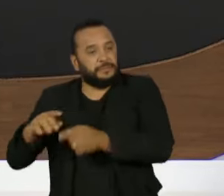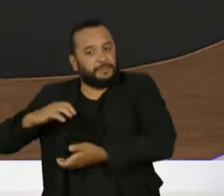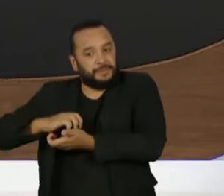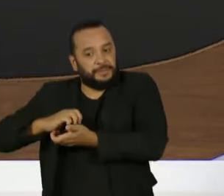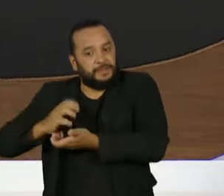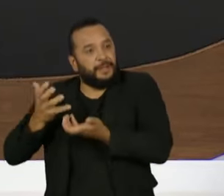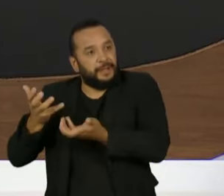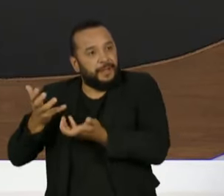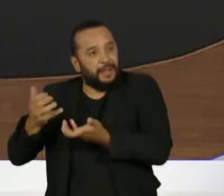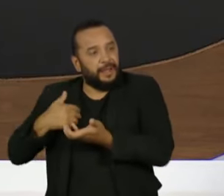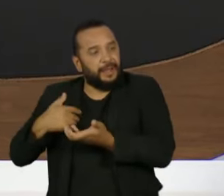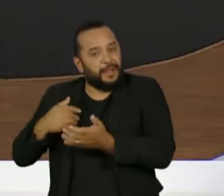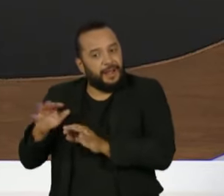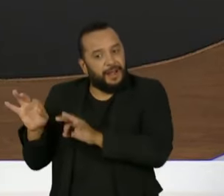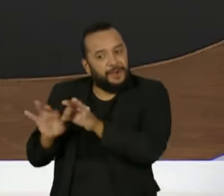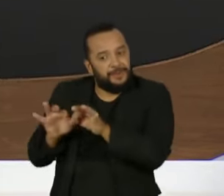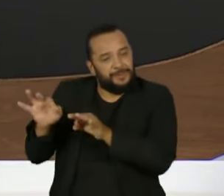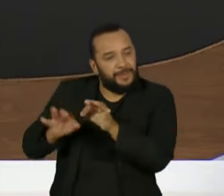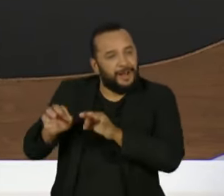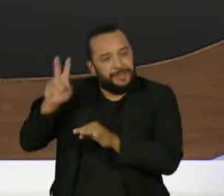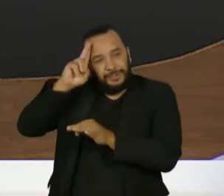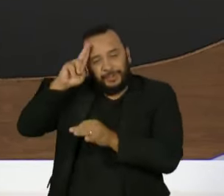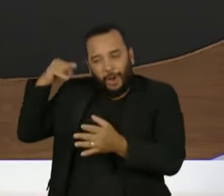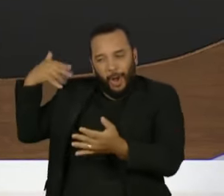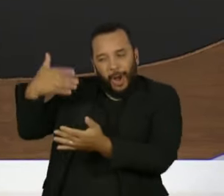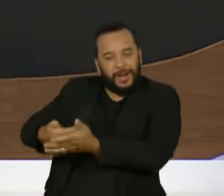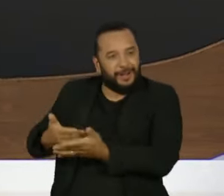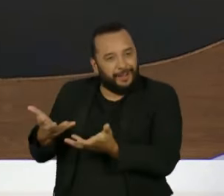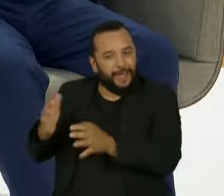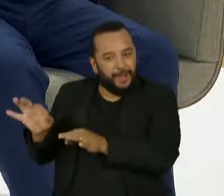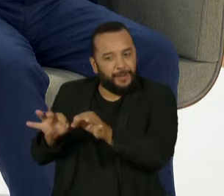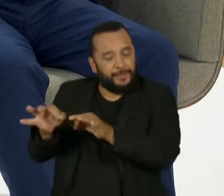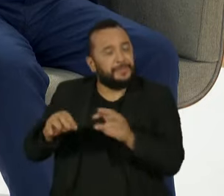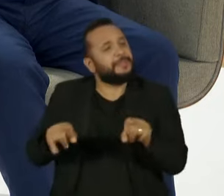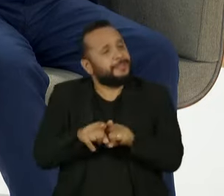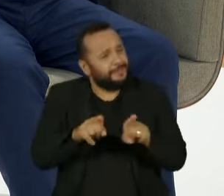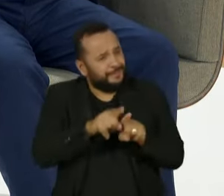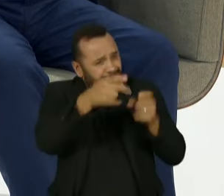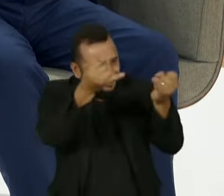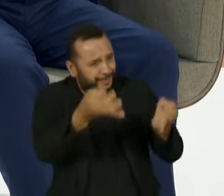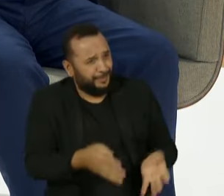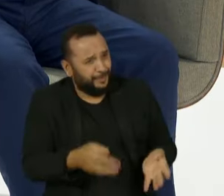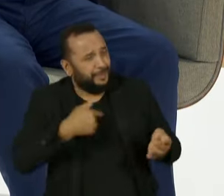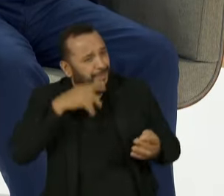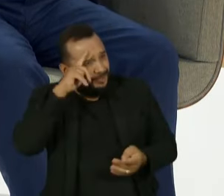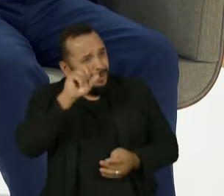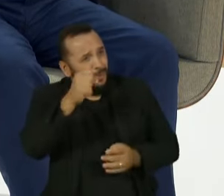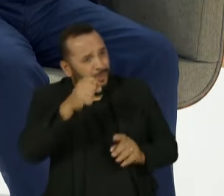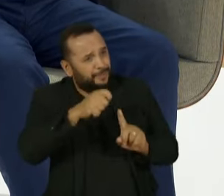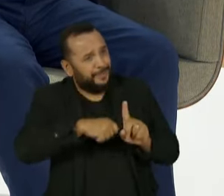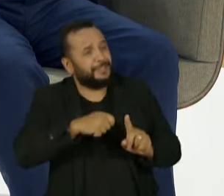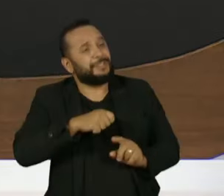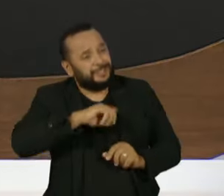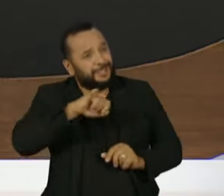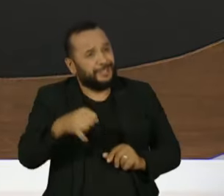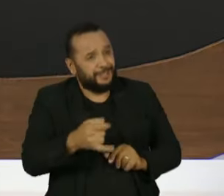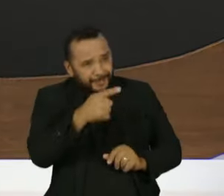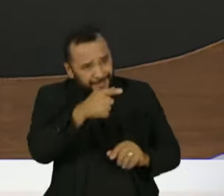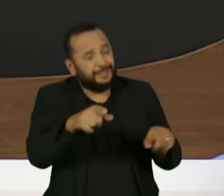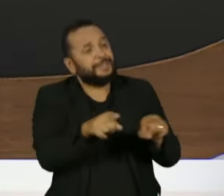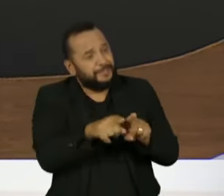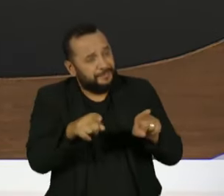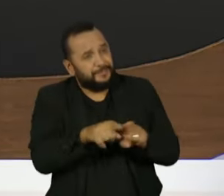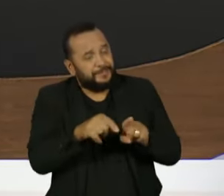mas, de certo modo, a sua fala sobre o 8 de janeiro também traduz uma tentativa de rever um momento, aliás, muito recente da história que a gente assistiu